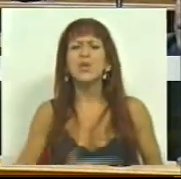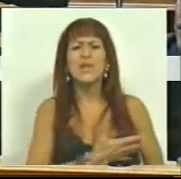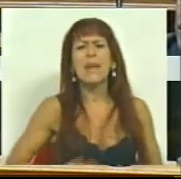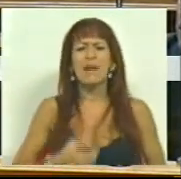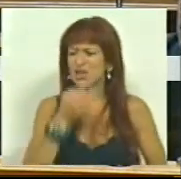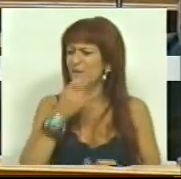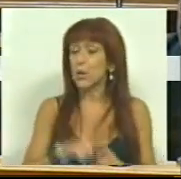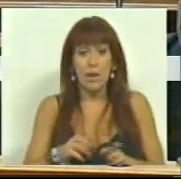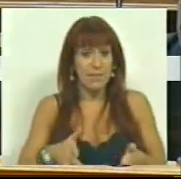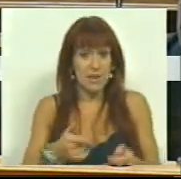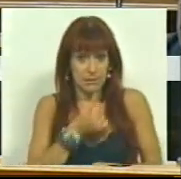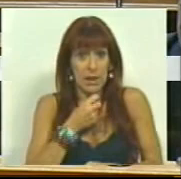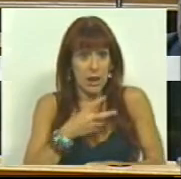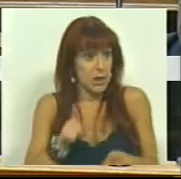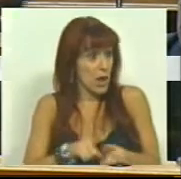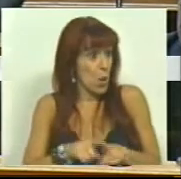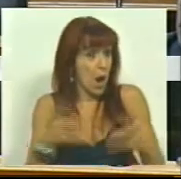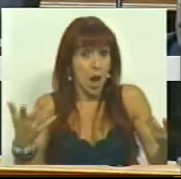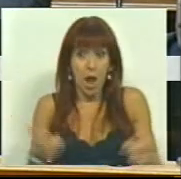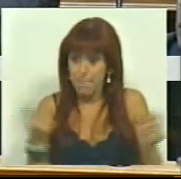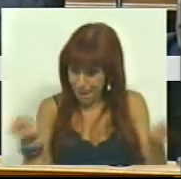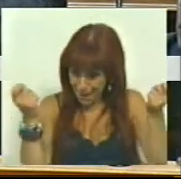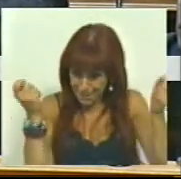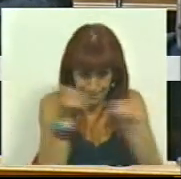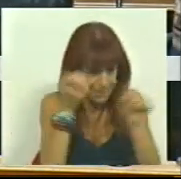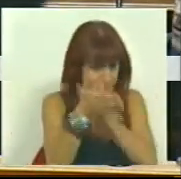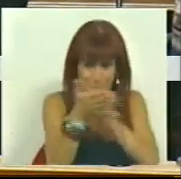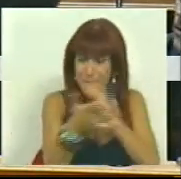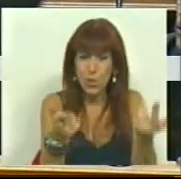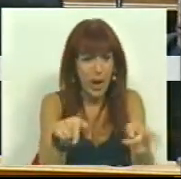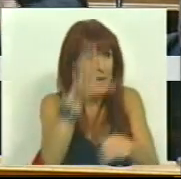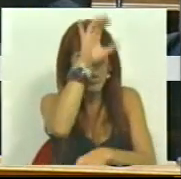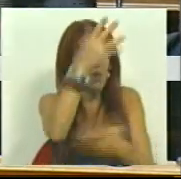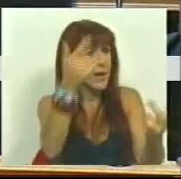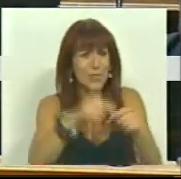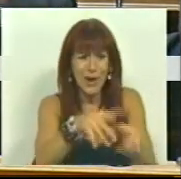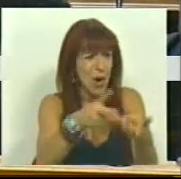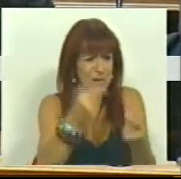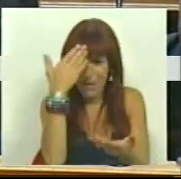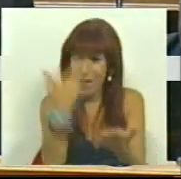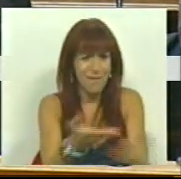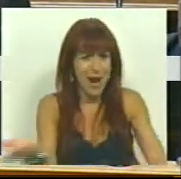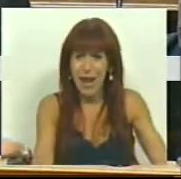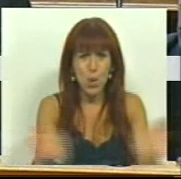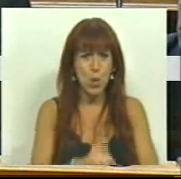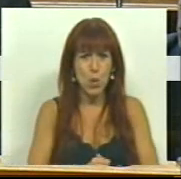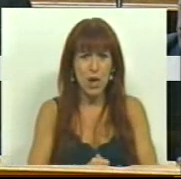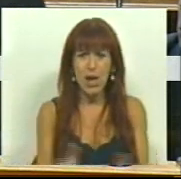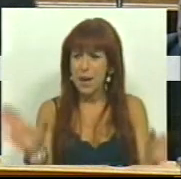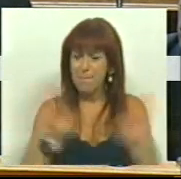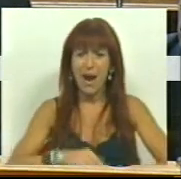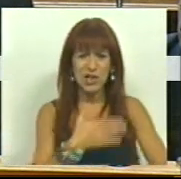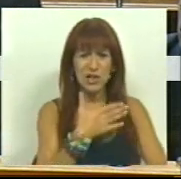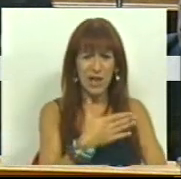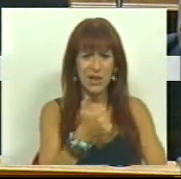Ouvemos aqui falar que é preciso medidas para promover o emprego? Então não é este governo e este orçamento que prevê que mais de